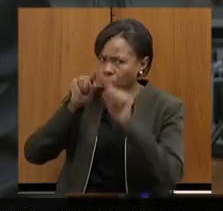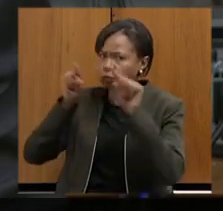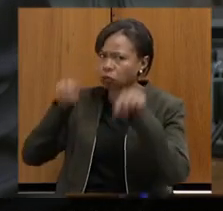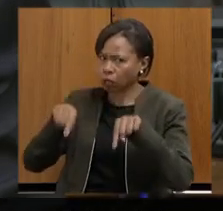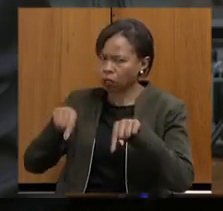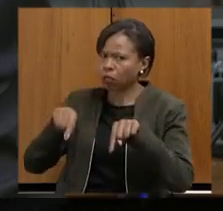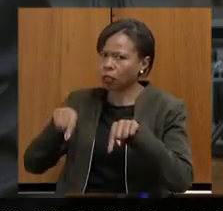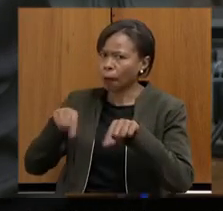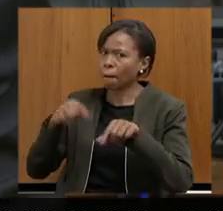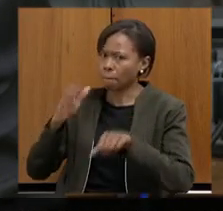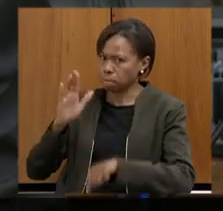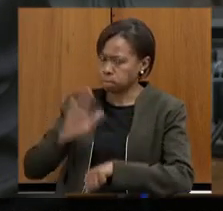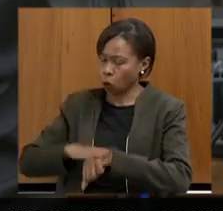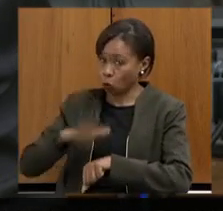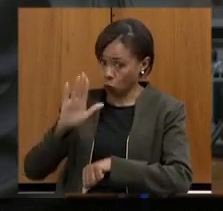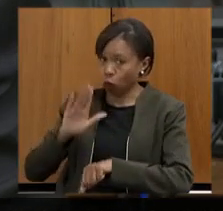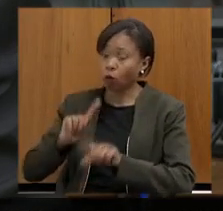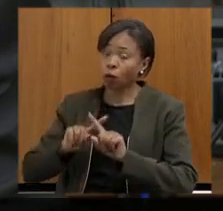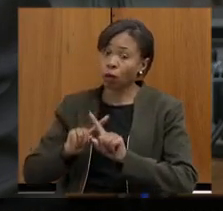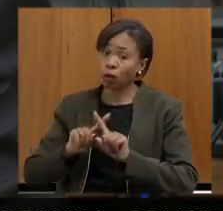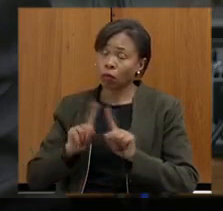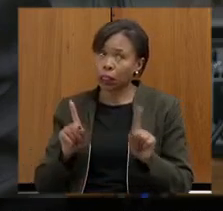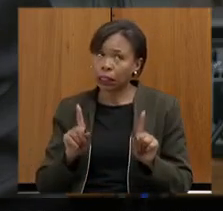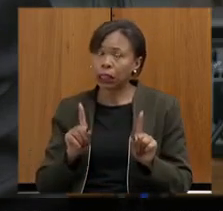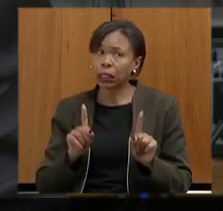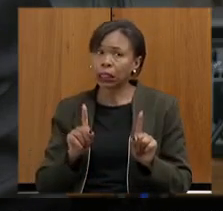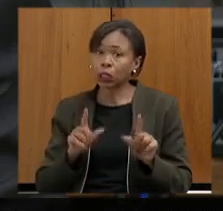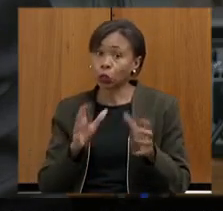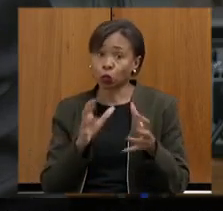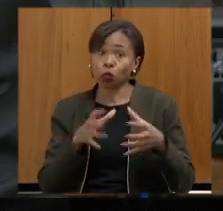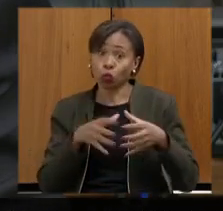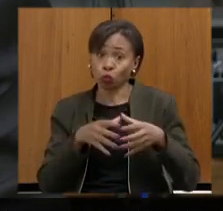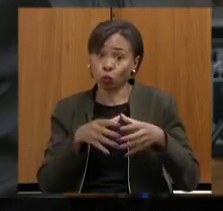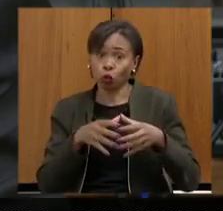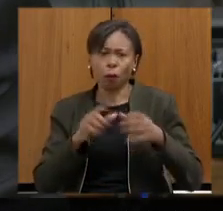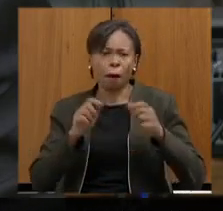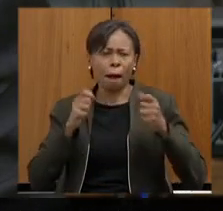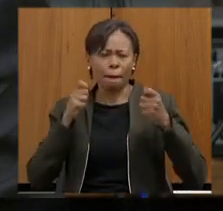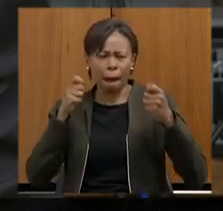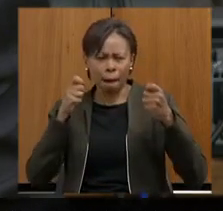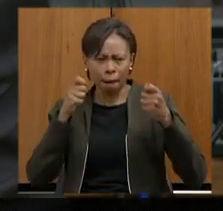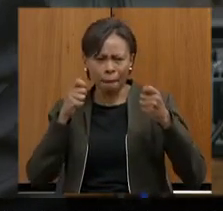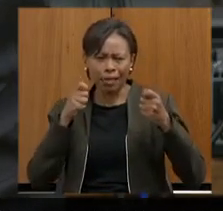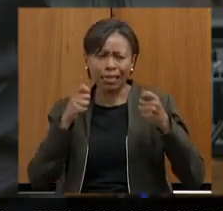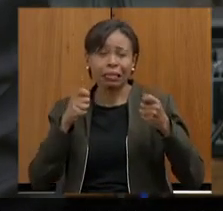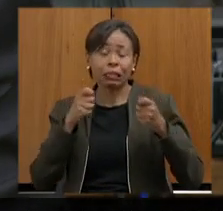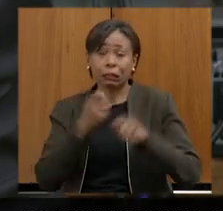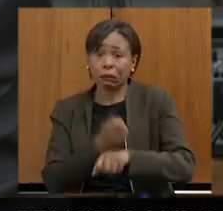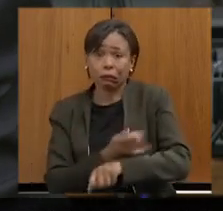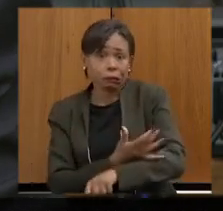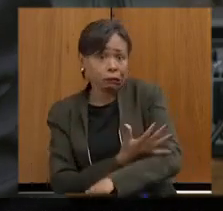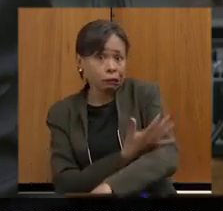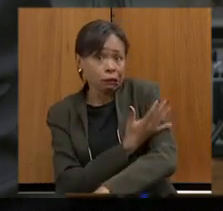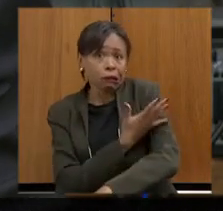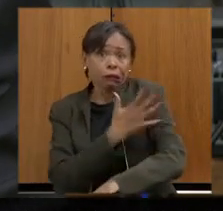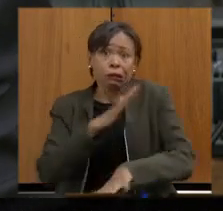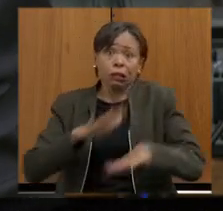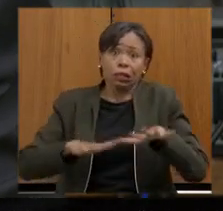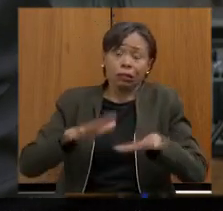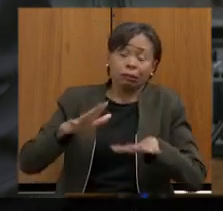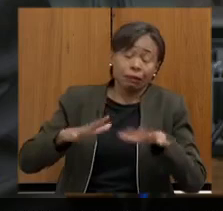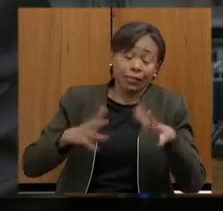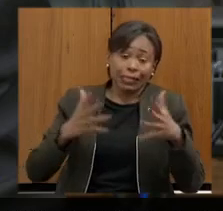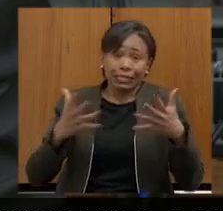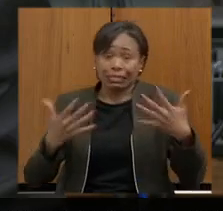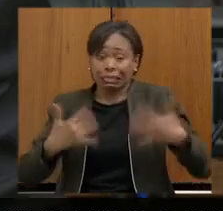militantes acabam levados pelo calor da emoção e às vezes querem passar do limite e a forma